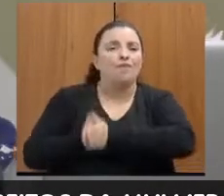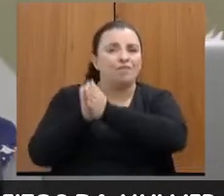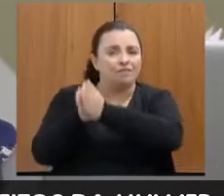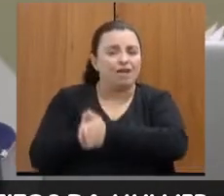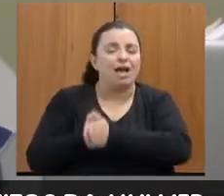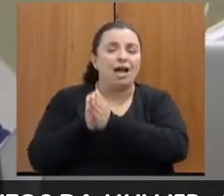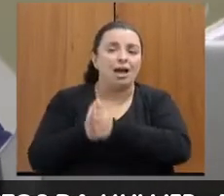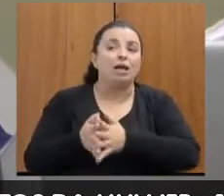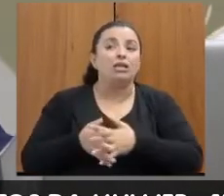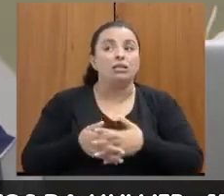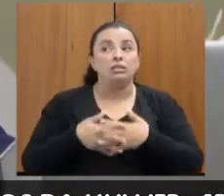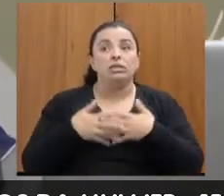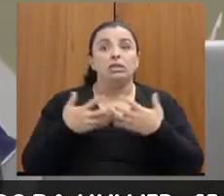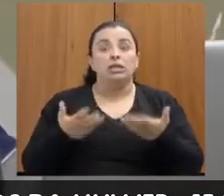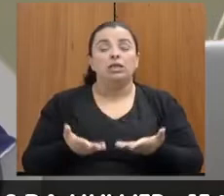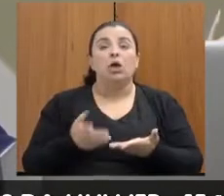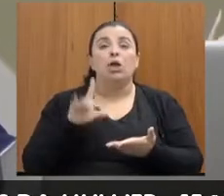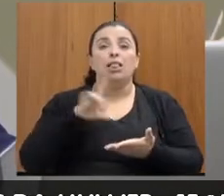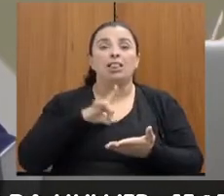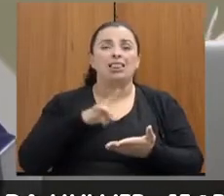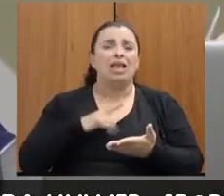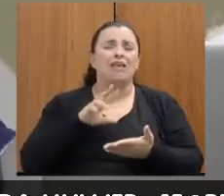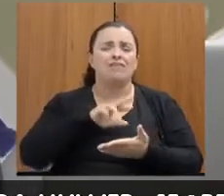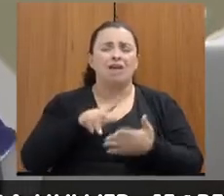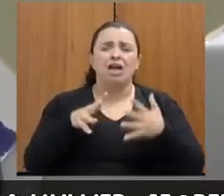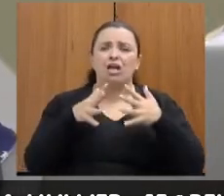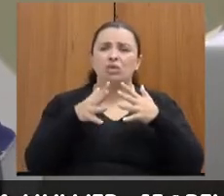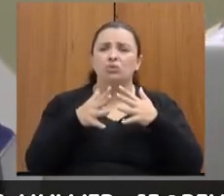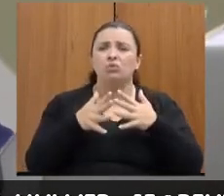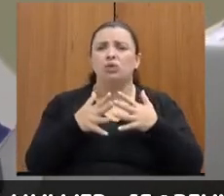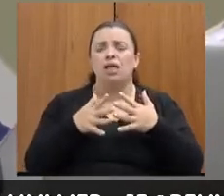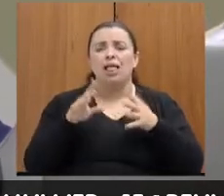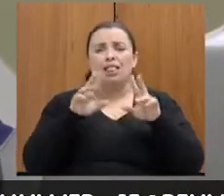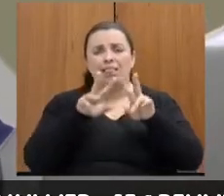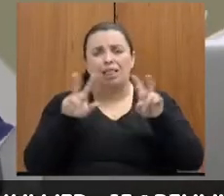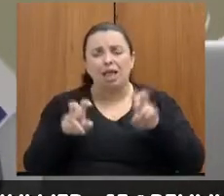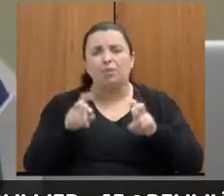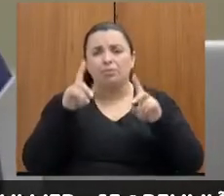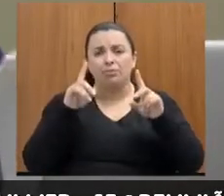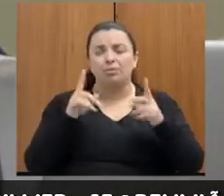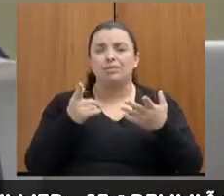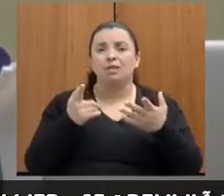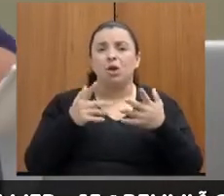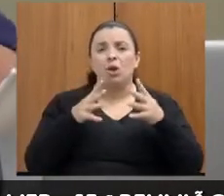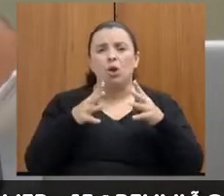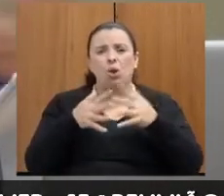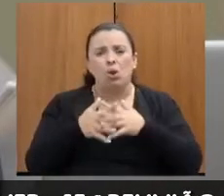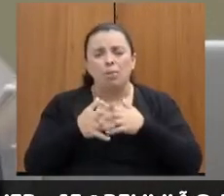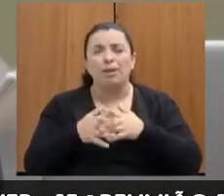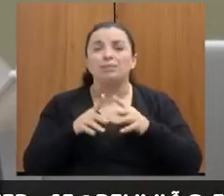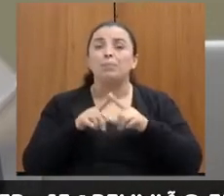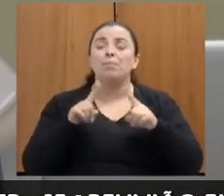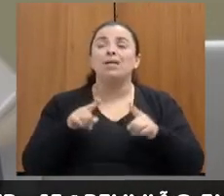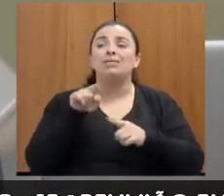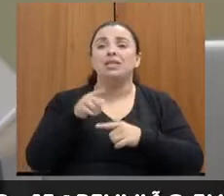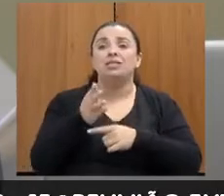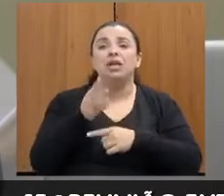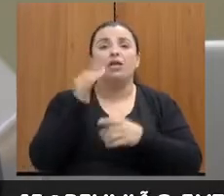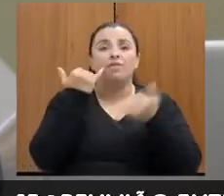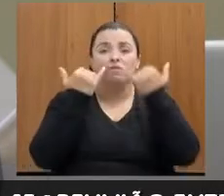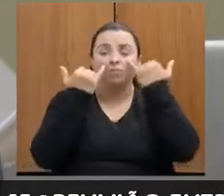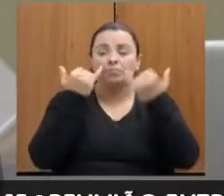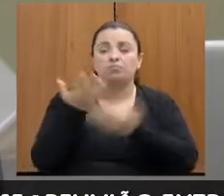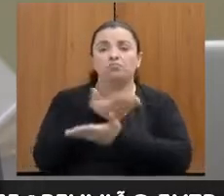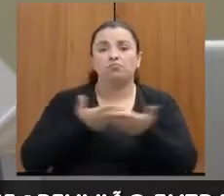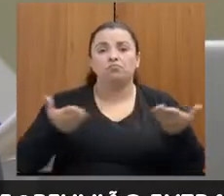embora tenhamos tido complexidades importantes para essa atuação. Mas esse intercâmbio, essa troca de informações tão